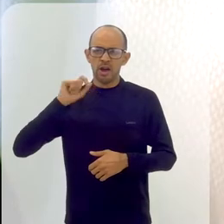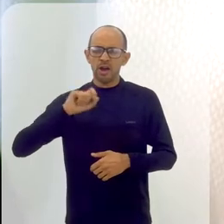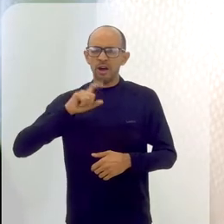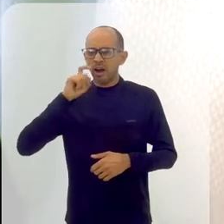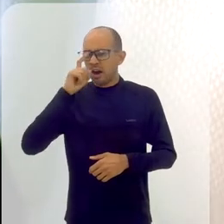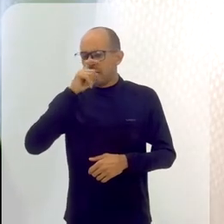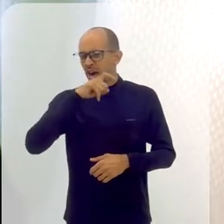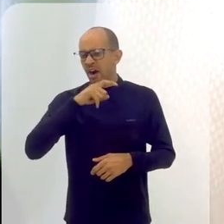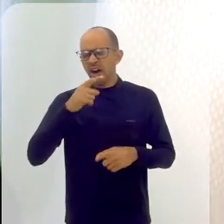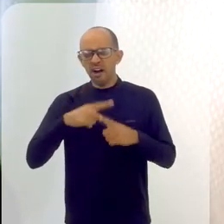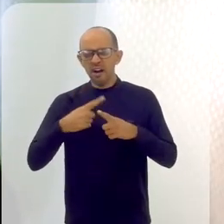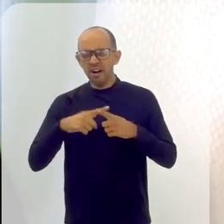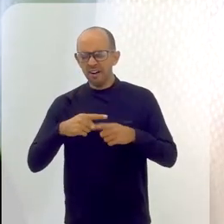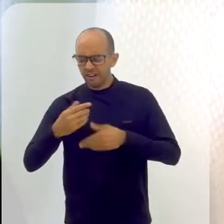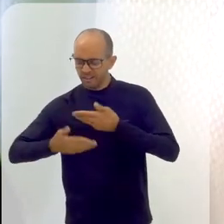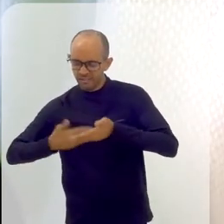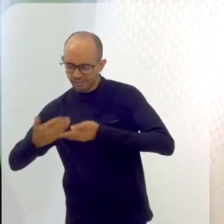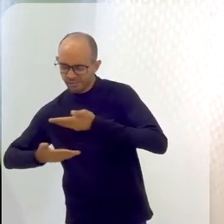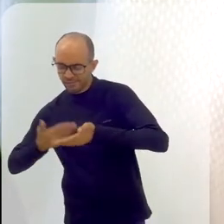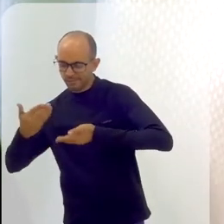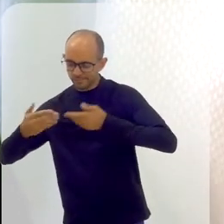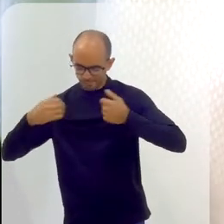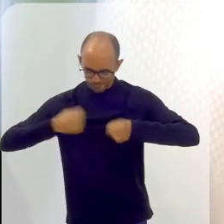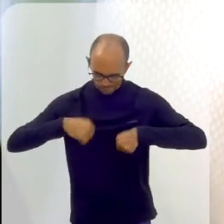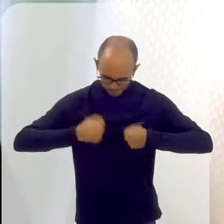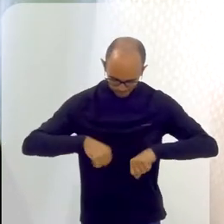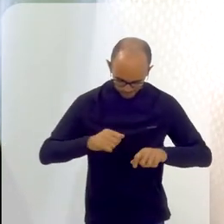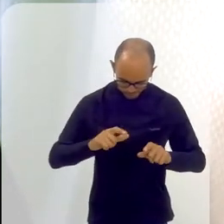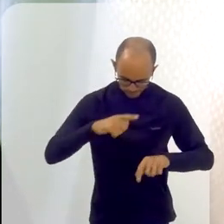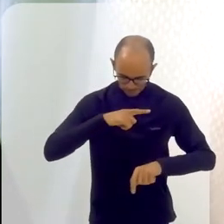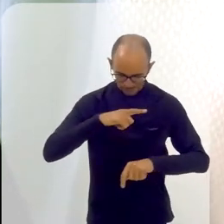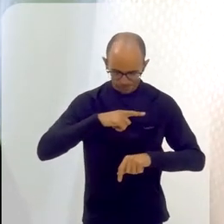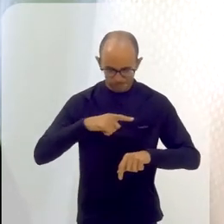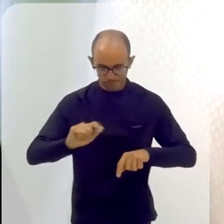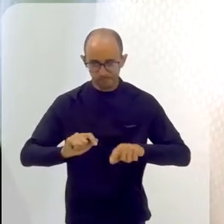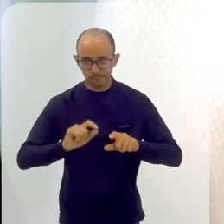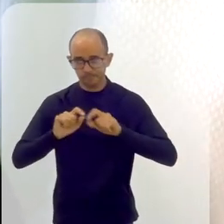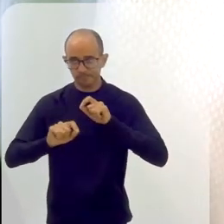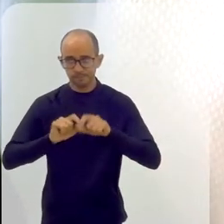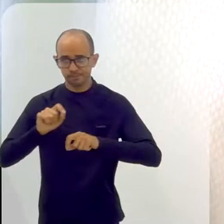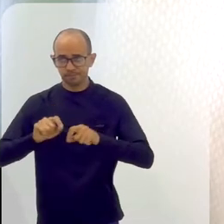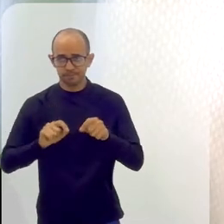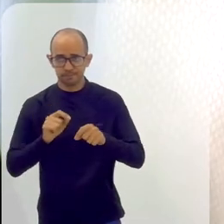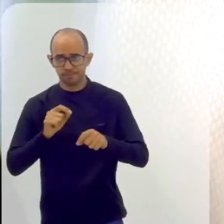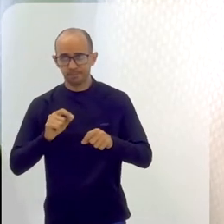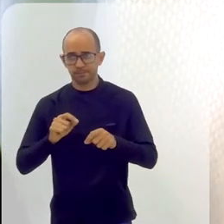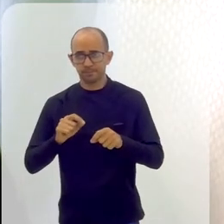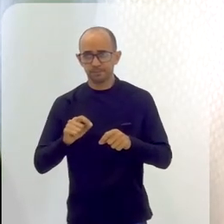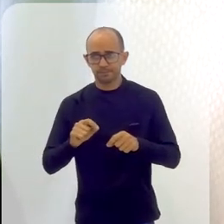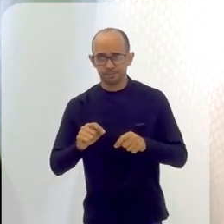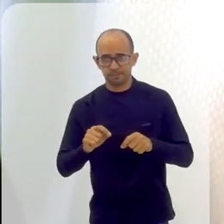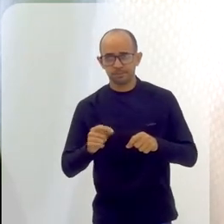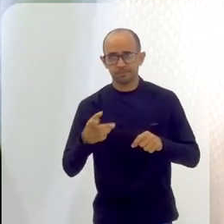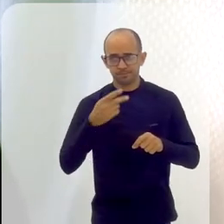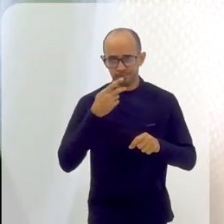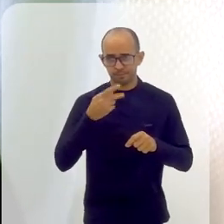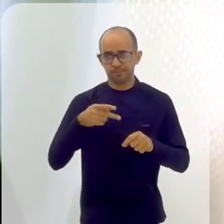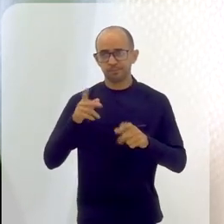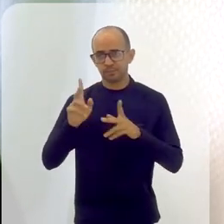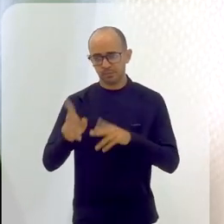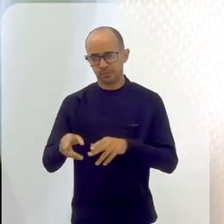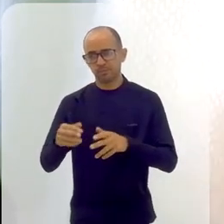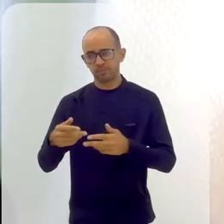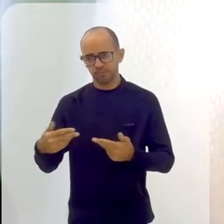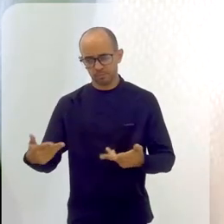que os próprios adolescentes têm entre si, né? Dessa necessidade de se afirmar que é normal da idade, como a gente também já foi